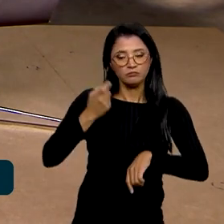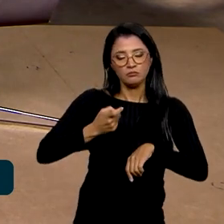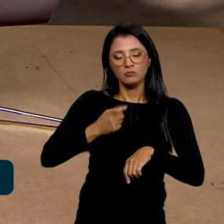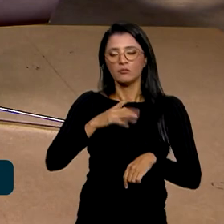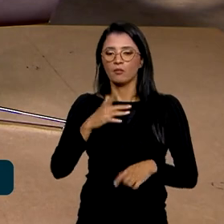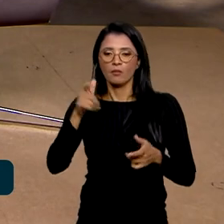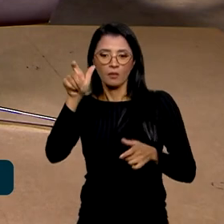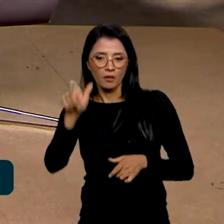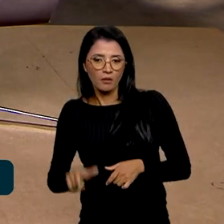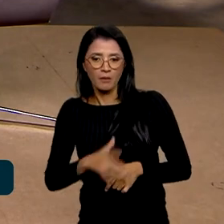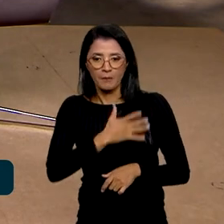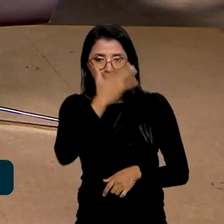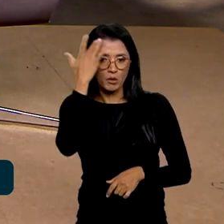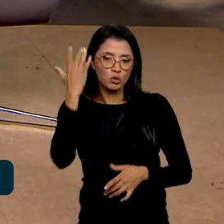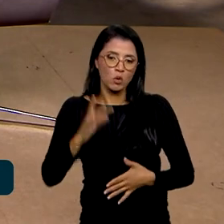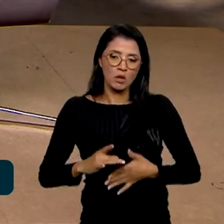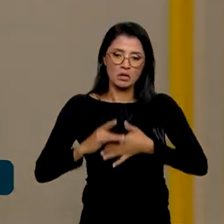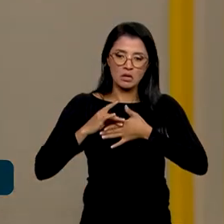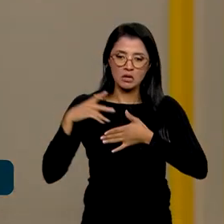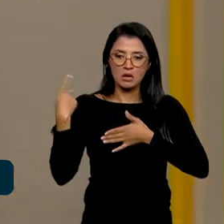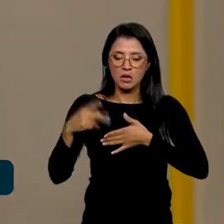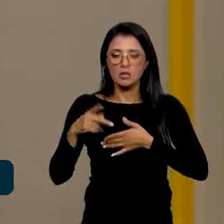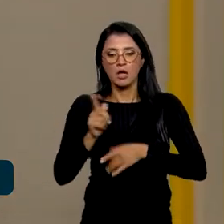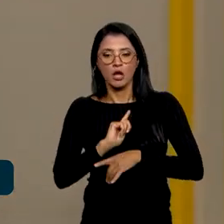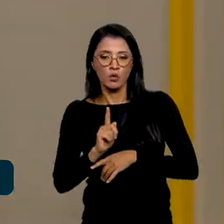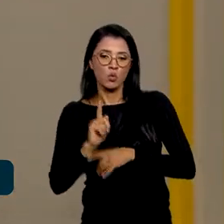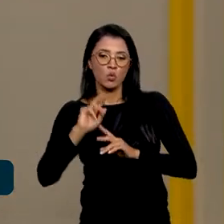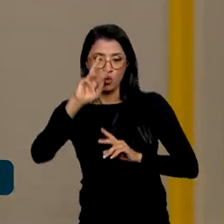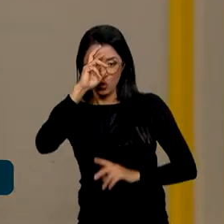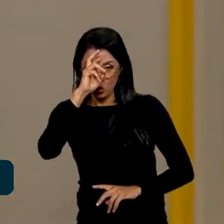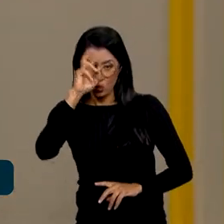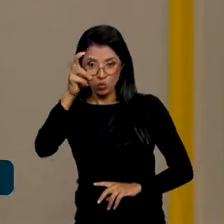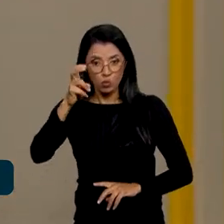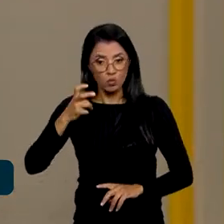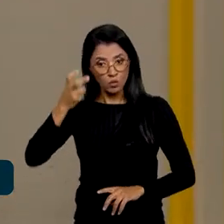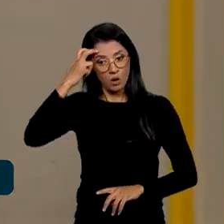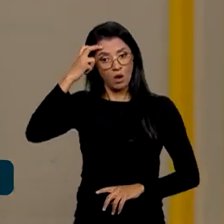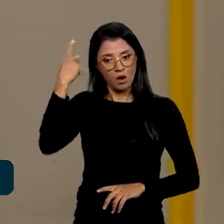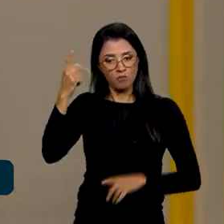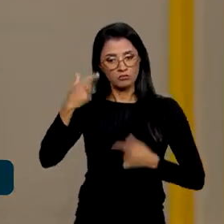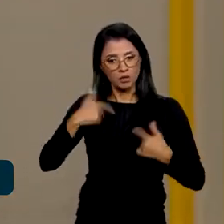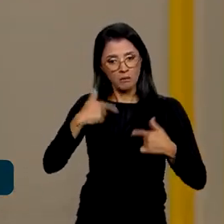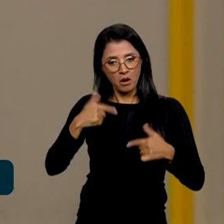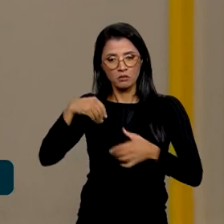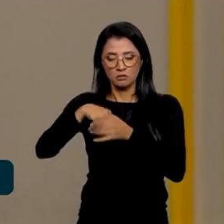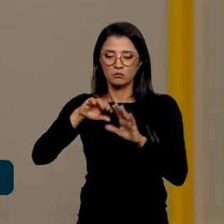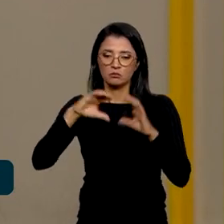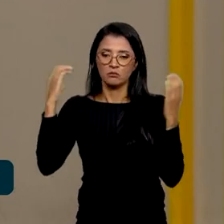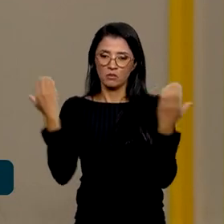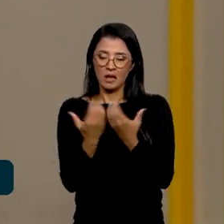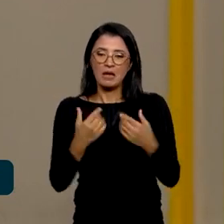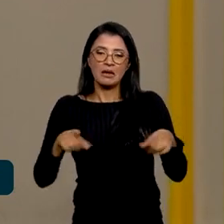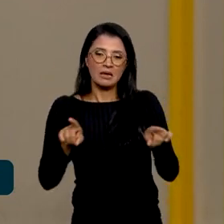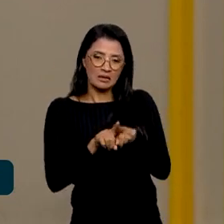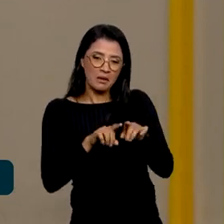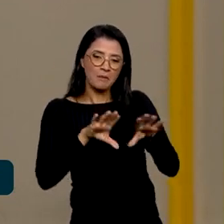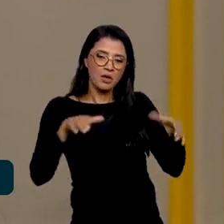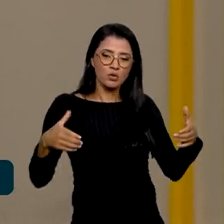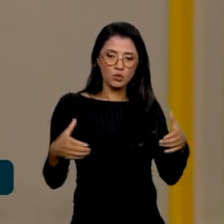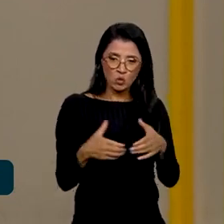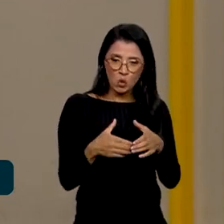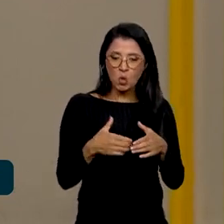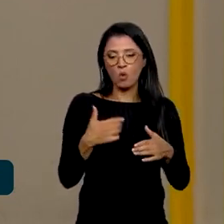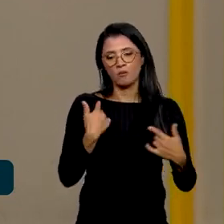mestres, as mestras, as lideranças, aqueles agentes culturais que fazem suas atividades na comunidade, e, ao mesmo tempo, os coletivos que